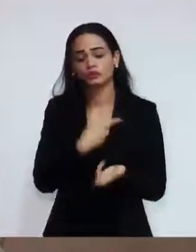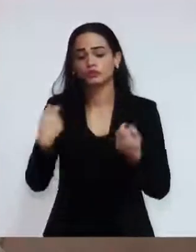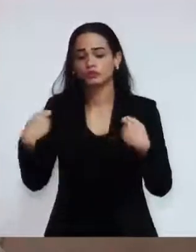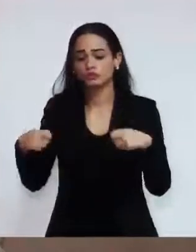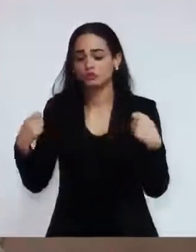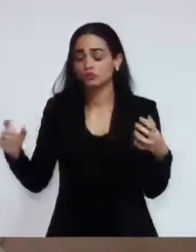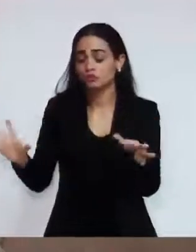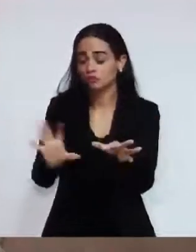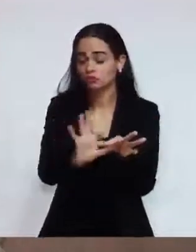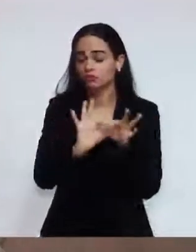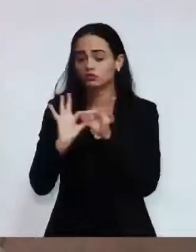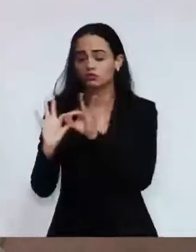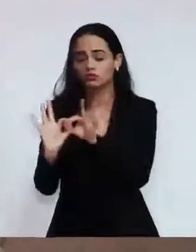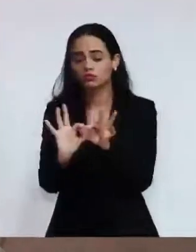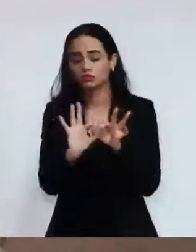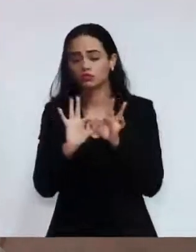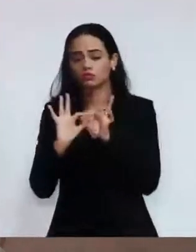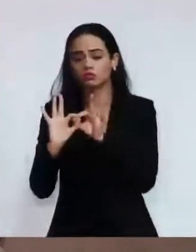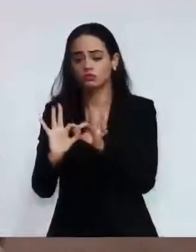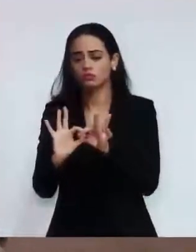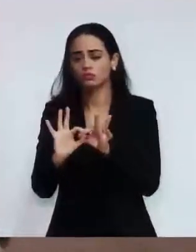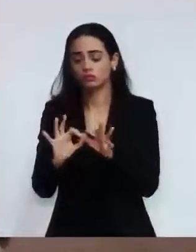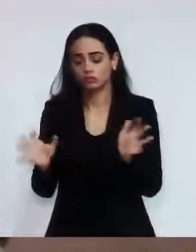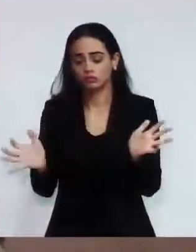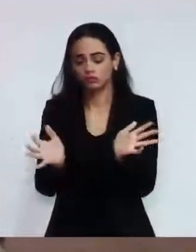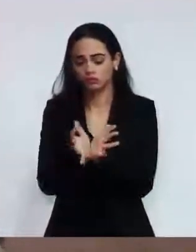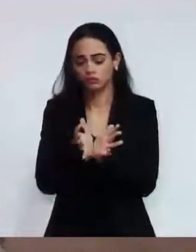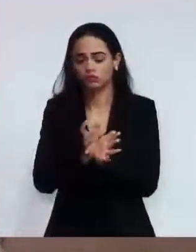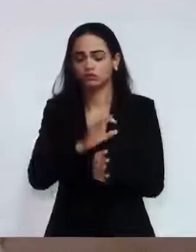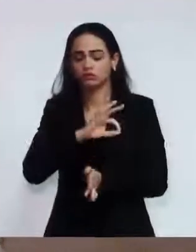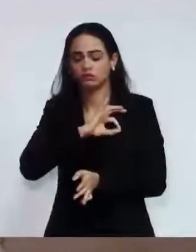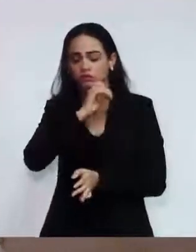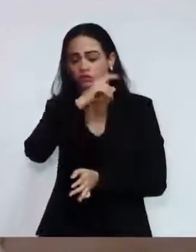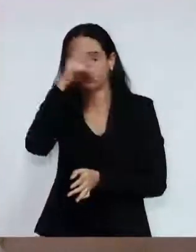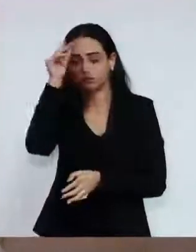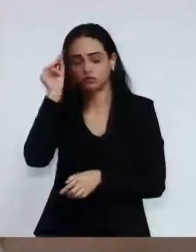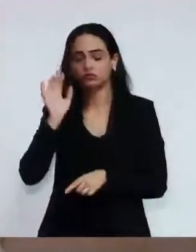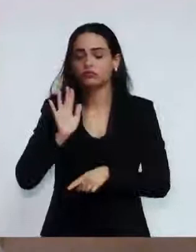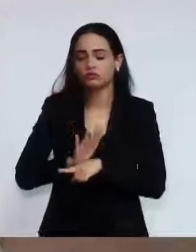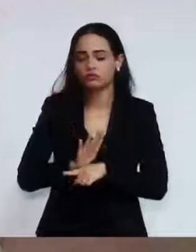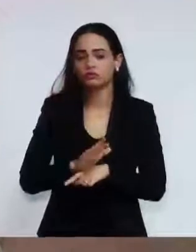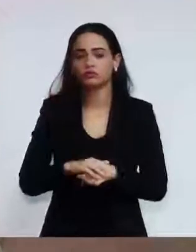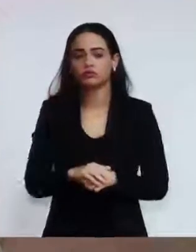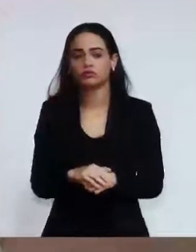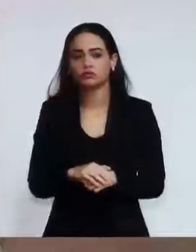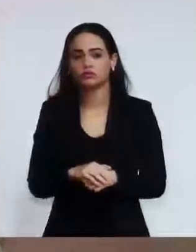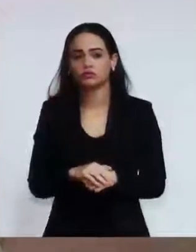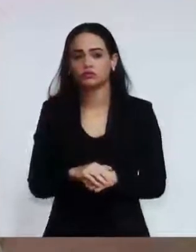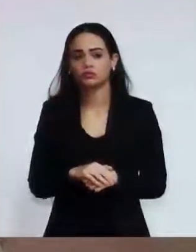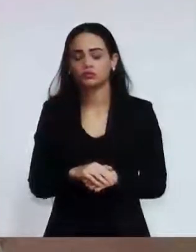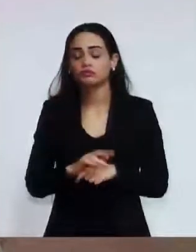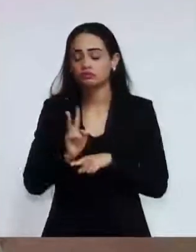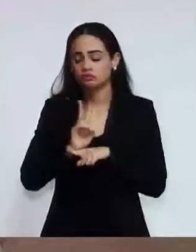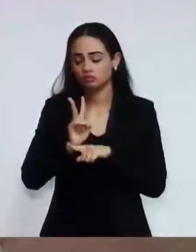é patrimônio. Não do vereador Florentino. A Guarda Municipal é patrimônio do povo viedense.